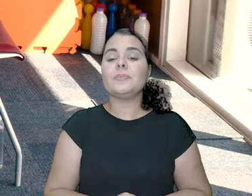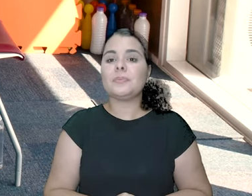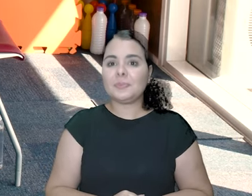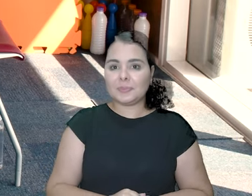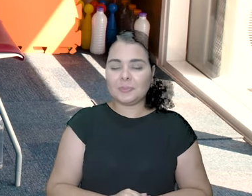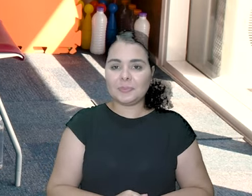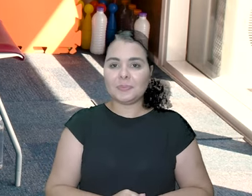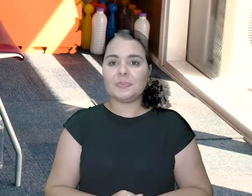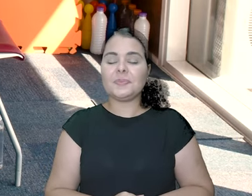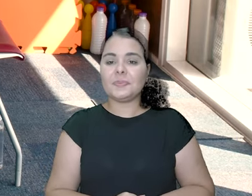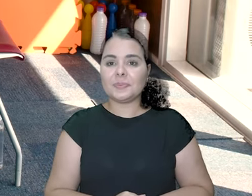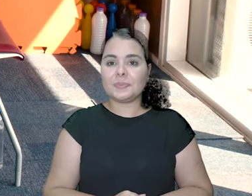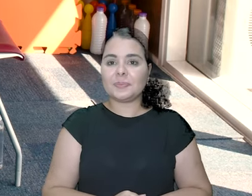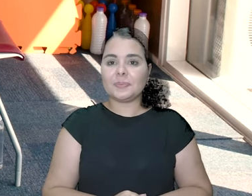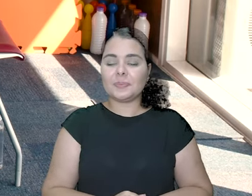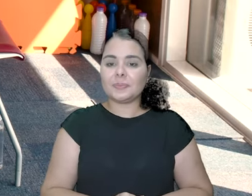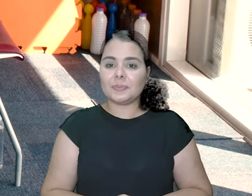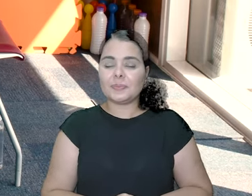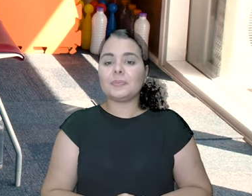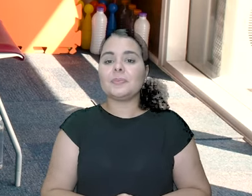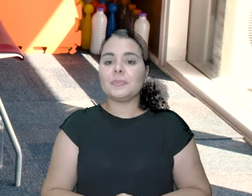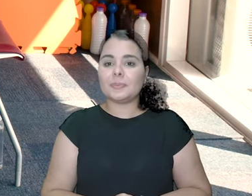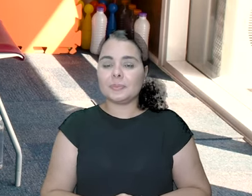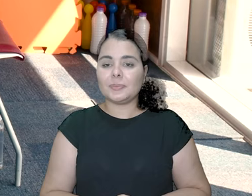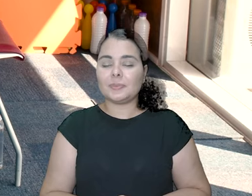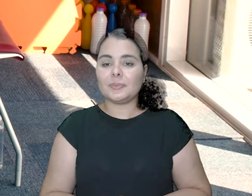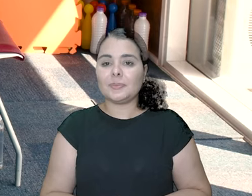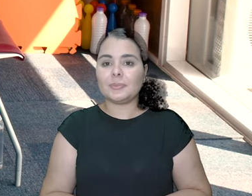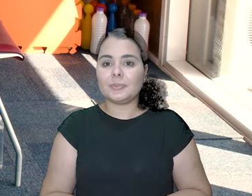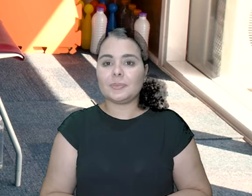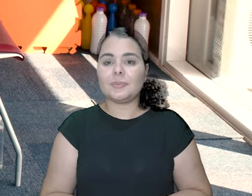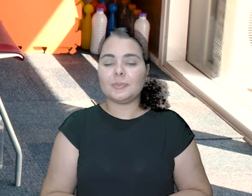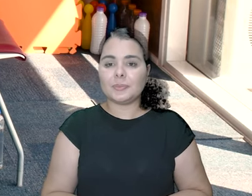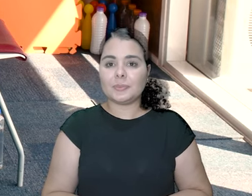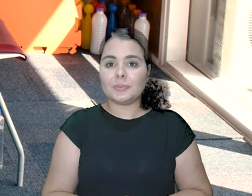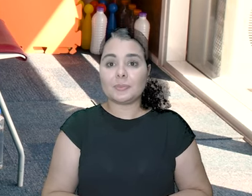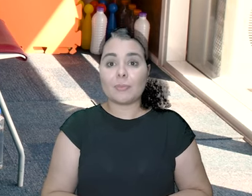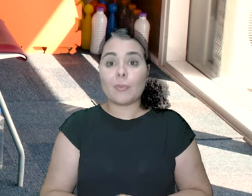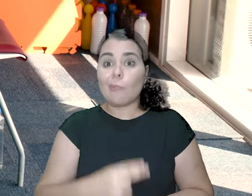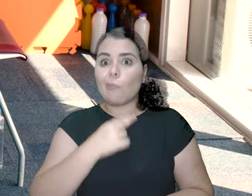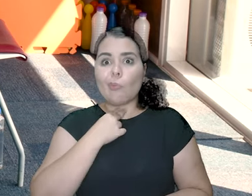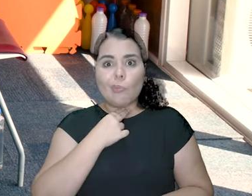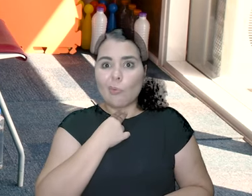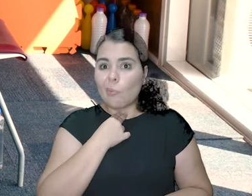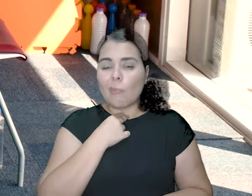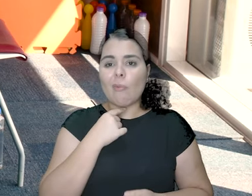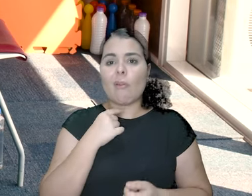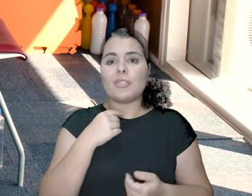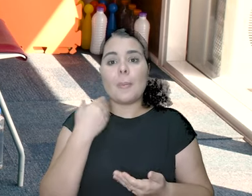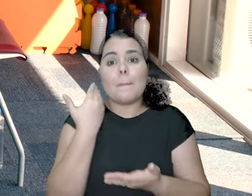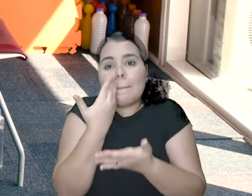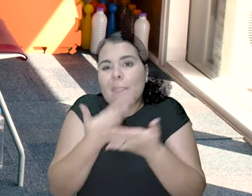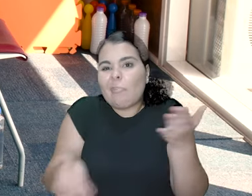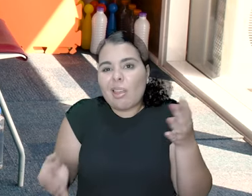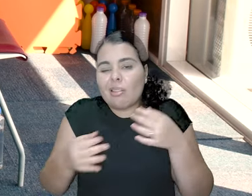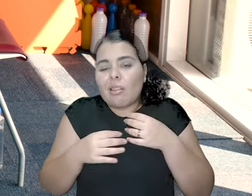cima. E pá! E pá! Só não pode ficar aqui, ó. Grudado na cadeira,